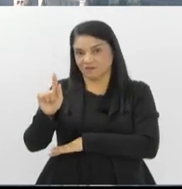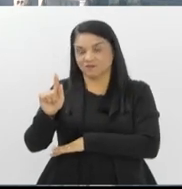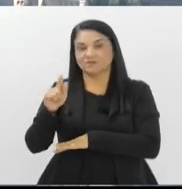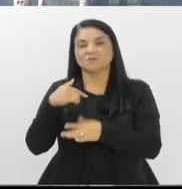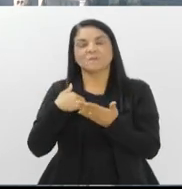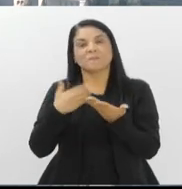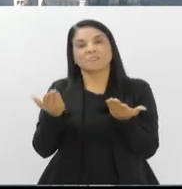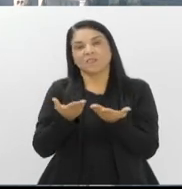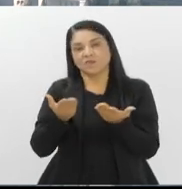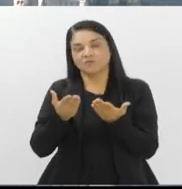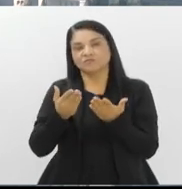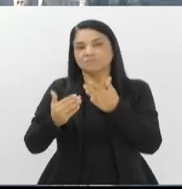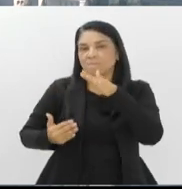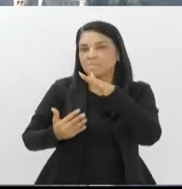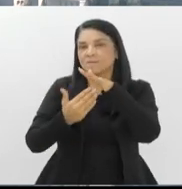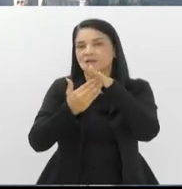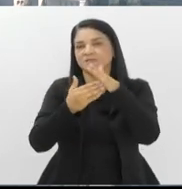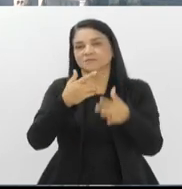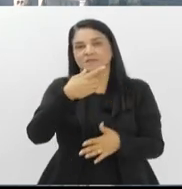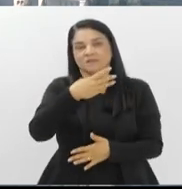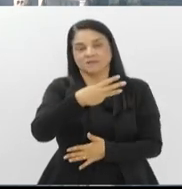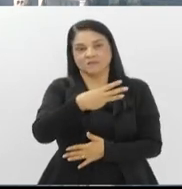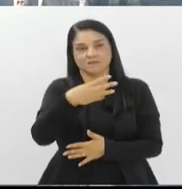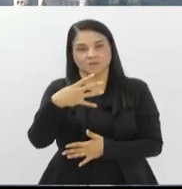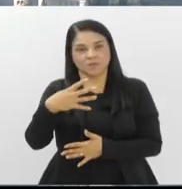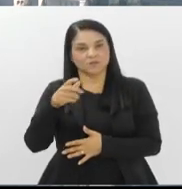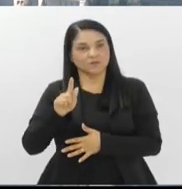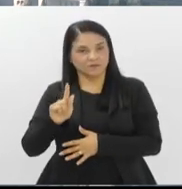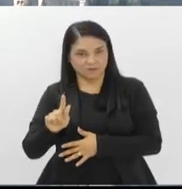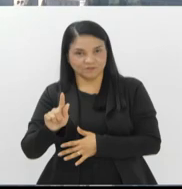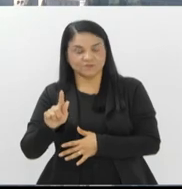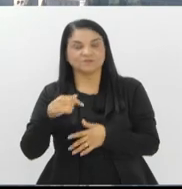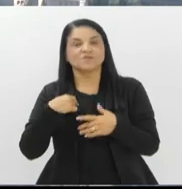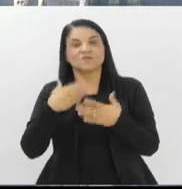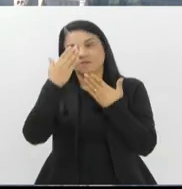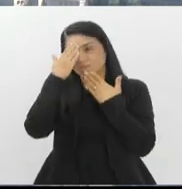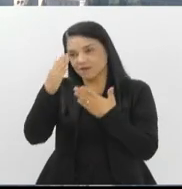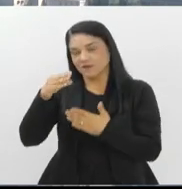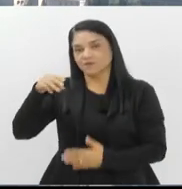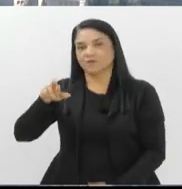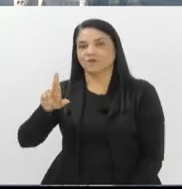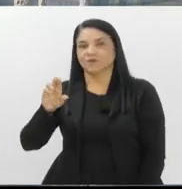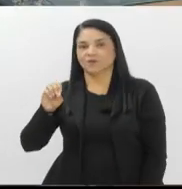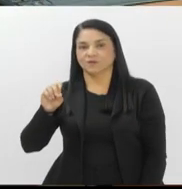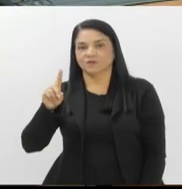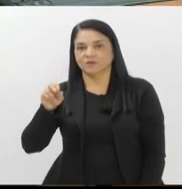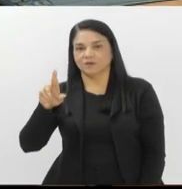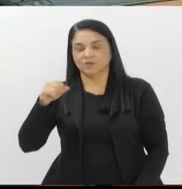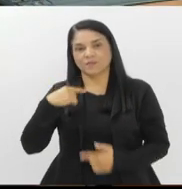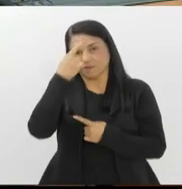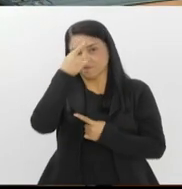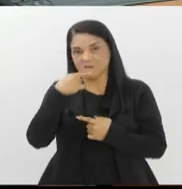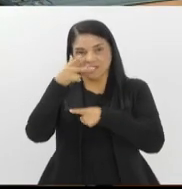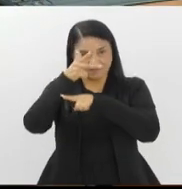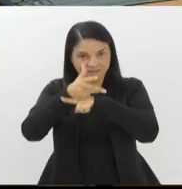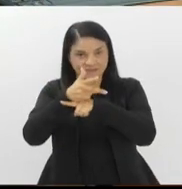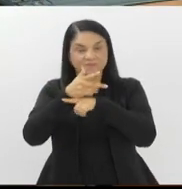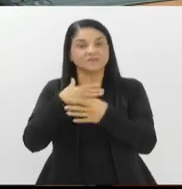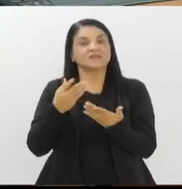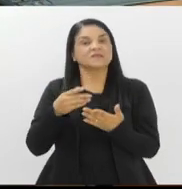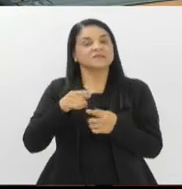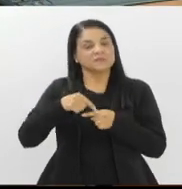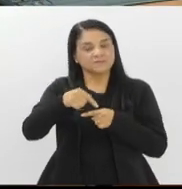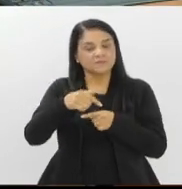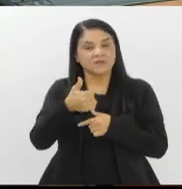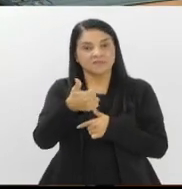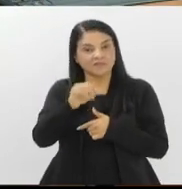prevista para hoje é de 34 graus. Obrigado, Rodrigo Melo, pelas imagens de hoje. E daqui a pouco, às 10h30 da